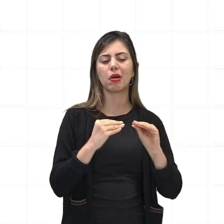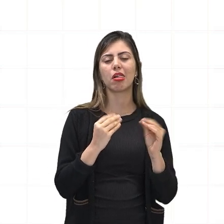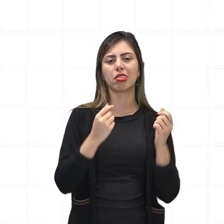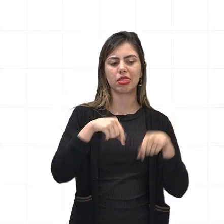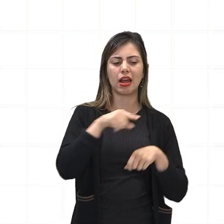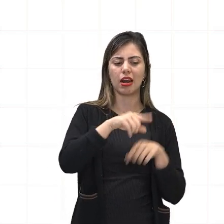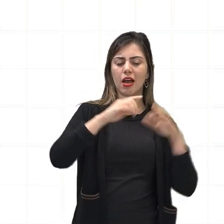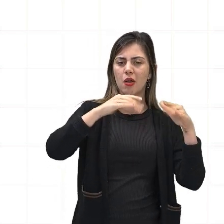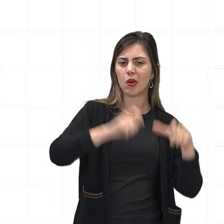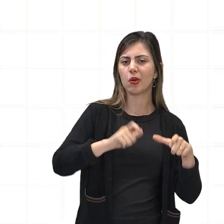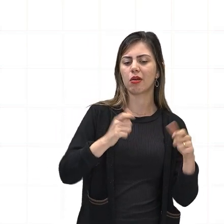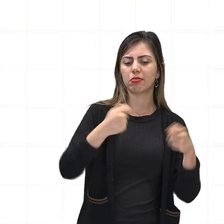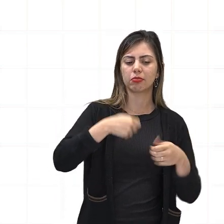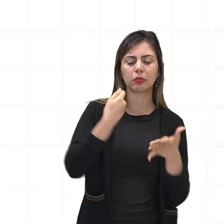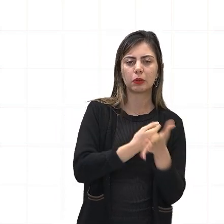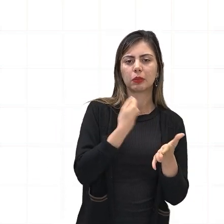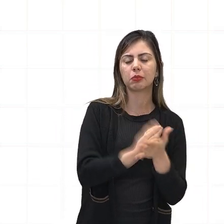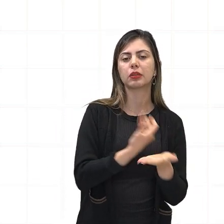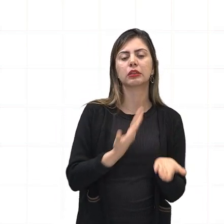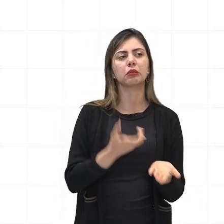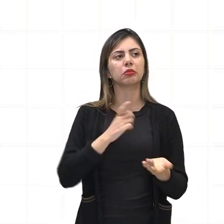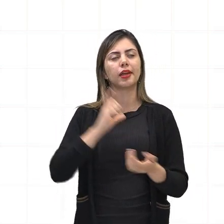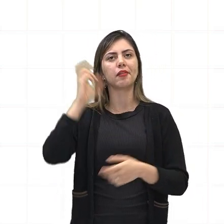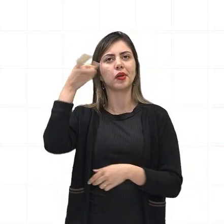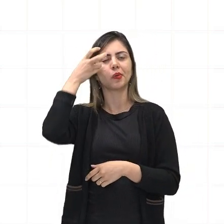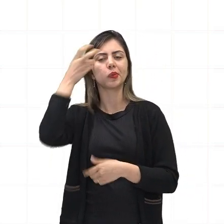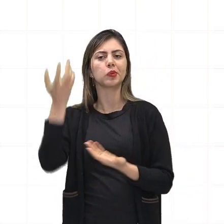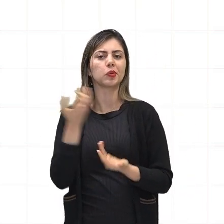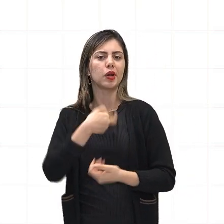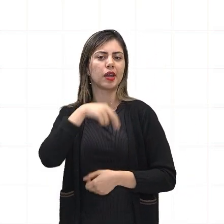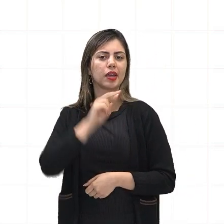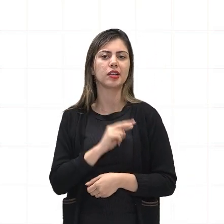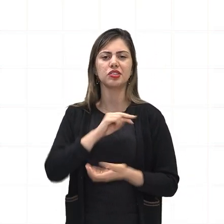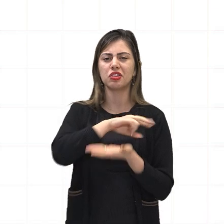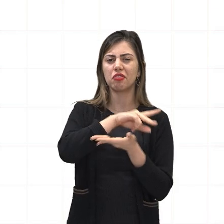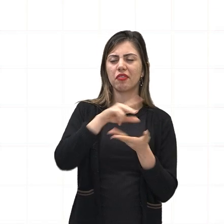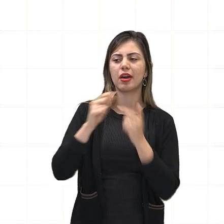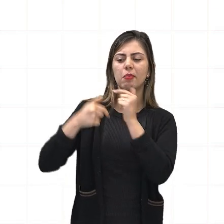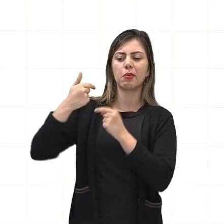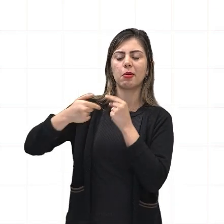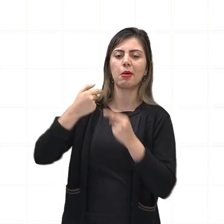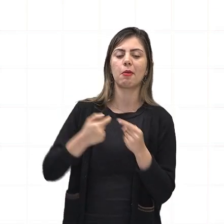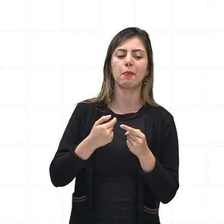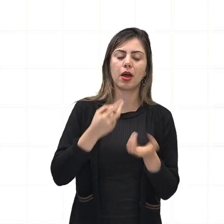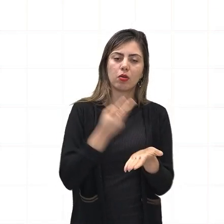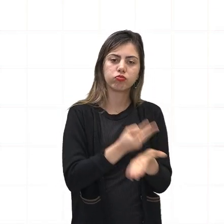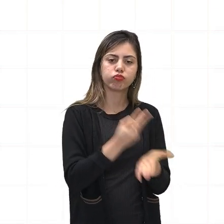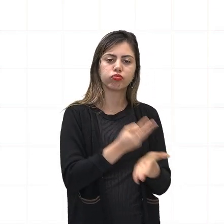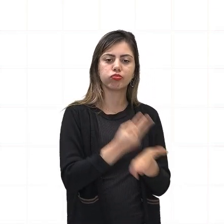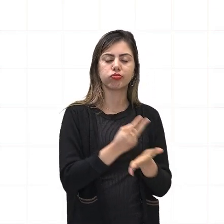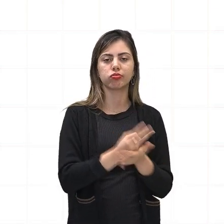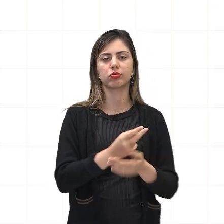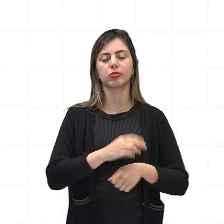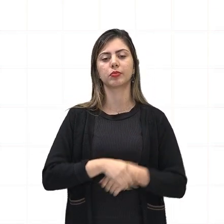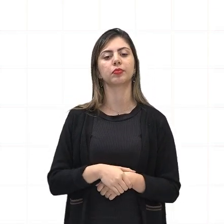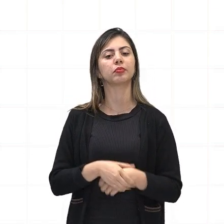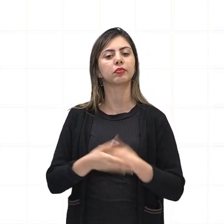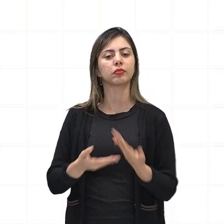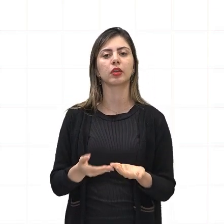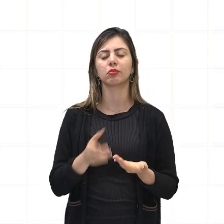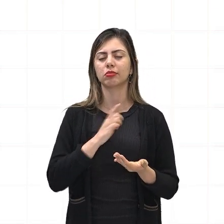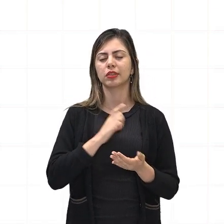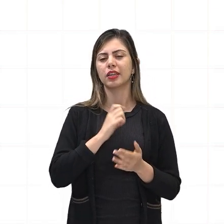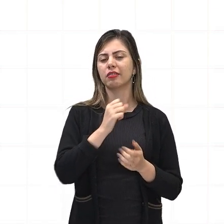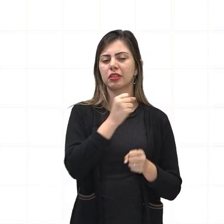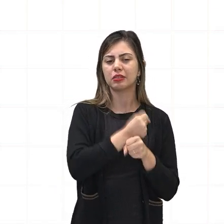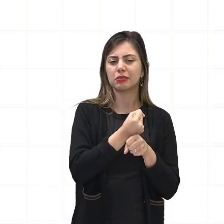preservaram suas tradições culturais, religiosas e de organização social ao longo dos séculos, mesmo diante